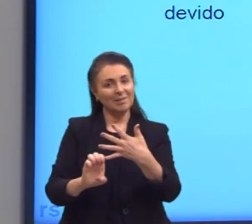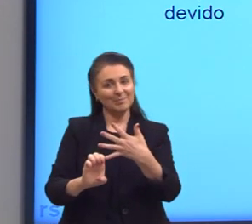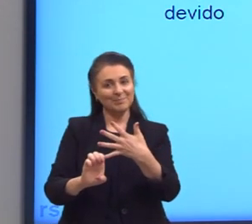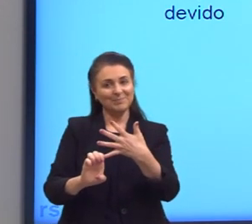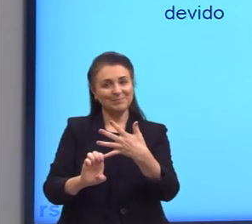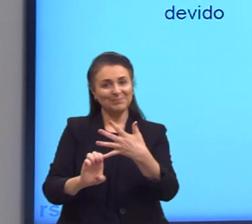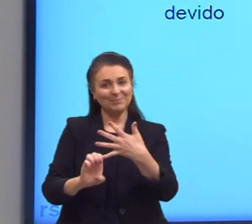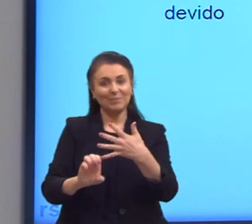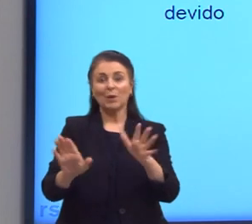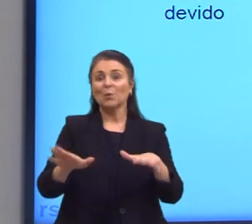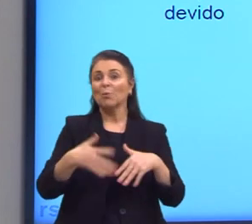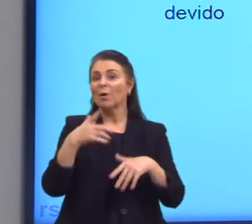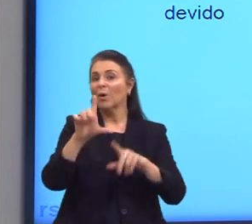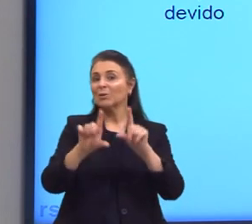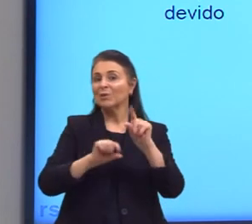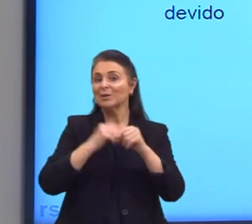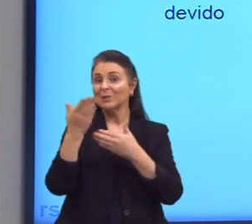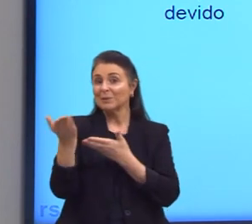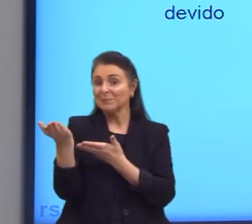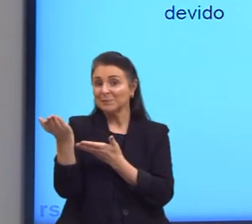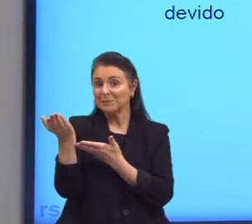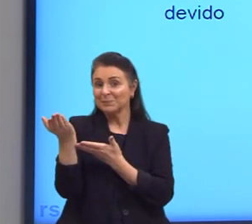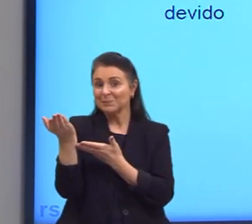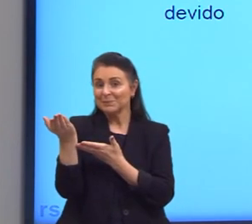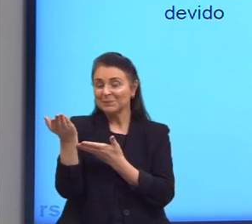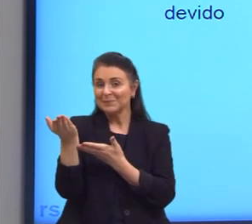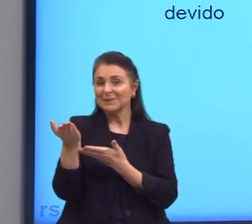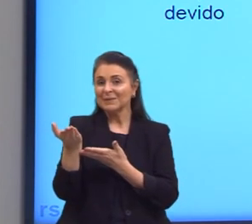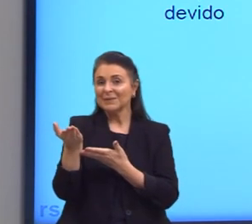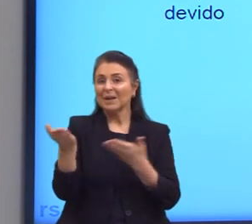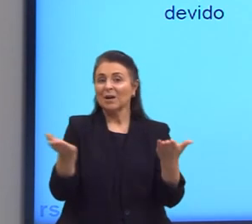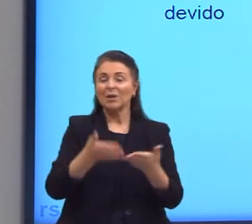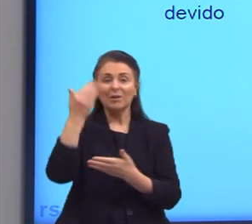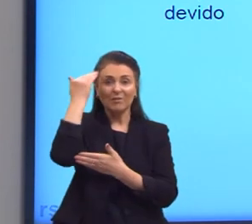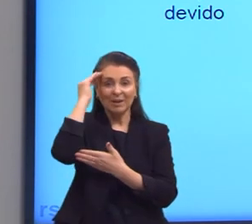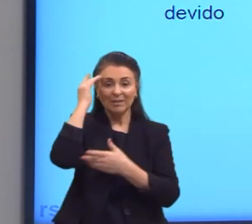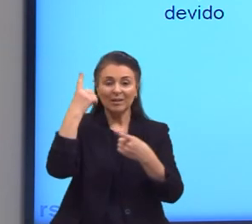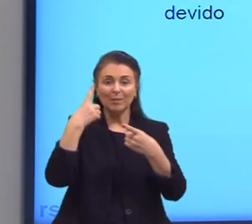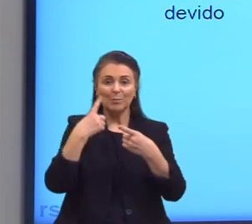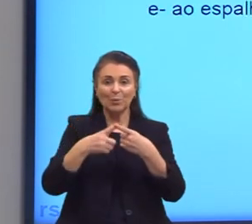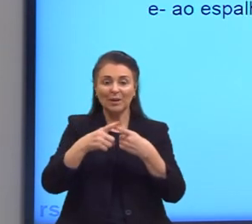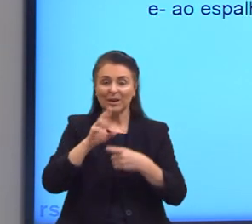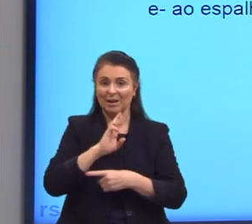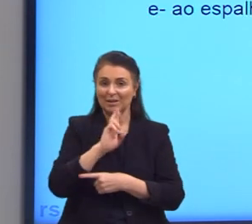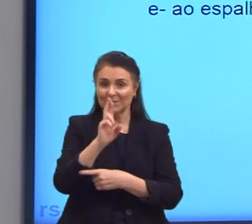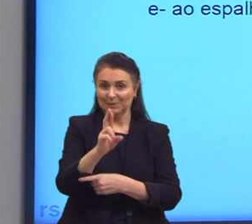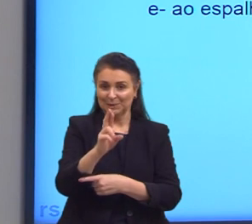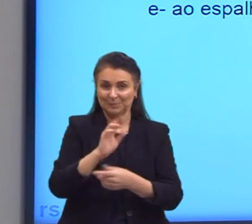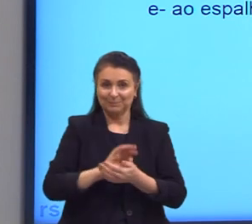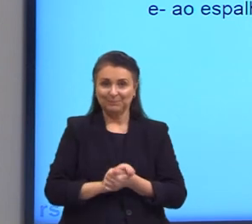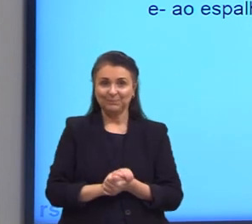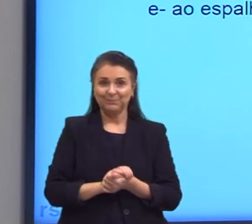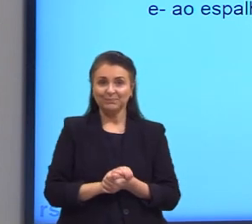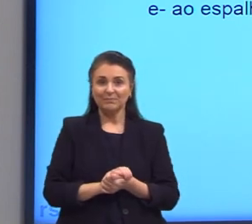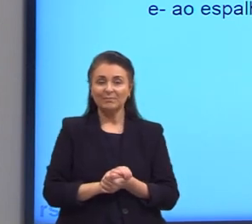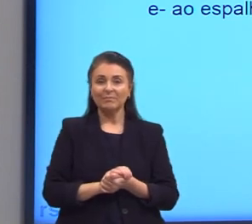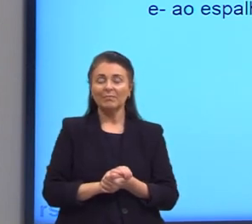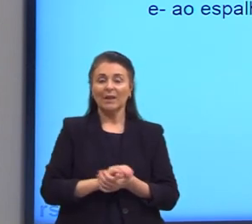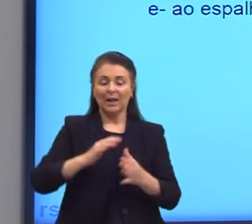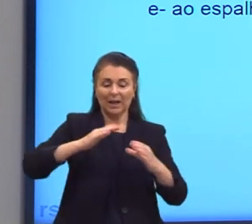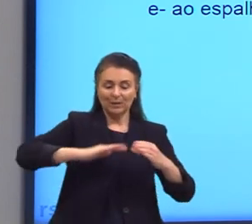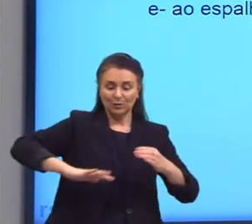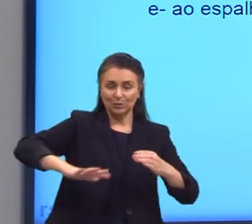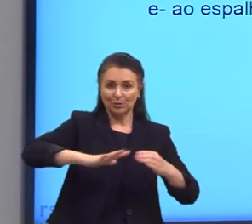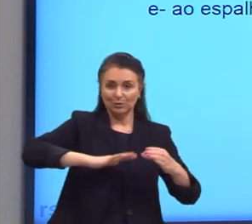a polarização ou o espalhamento. Agora a gente vai entender o porquê da resposta. As